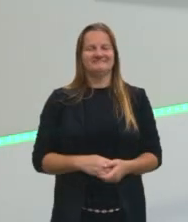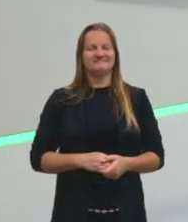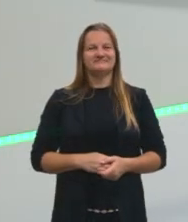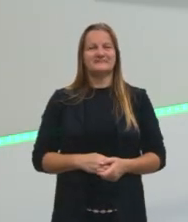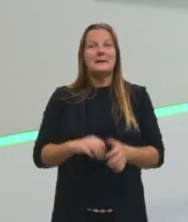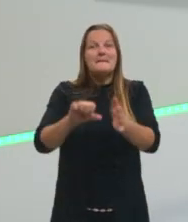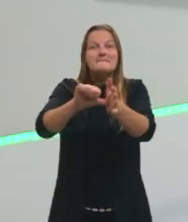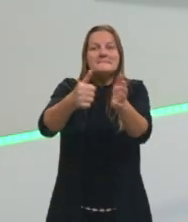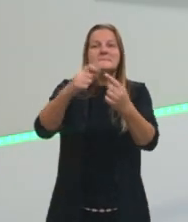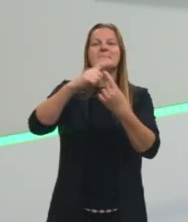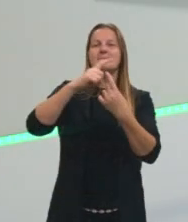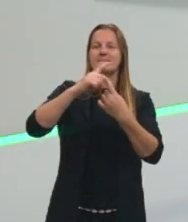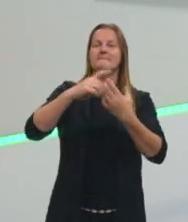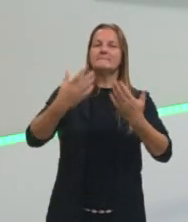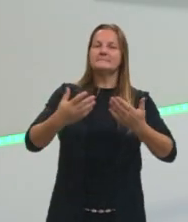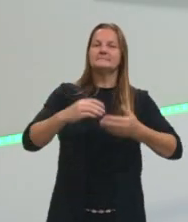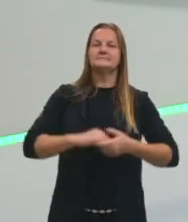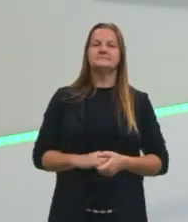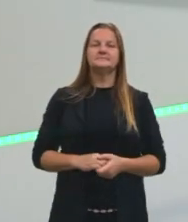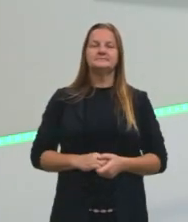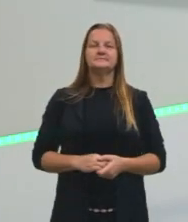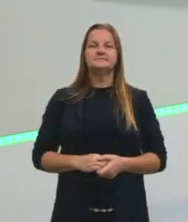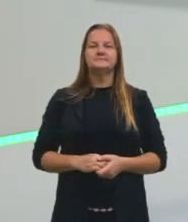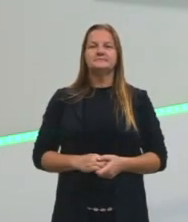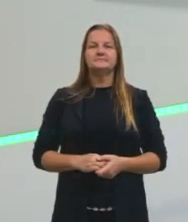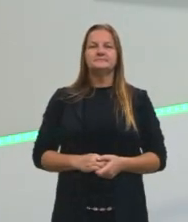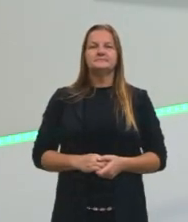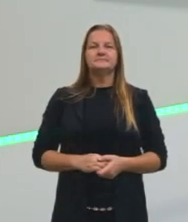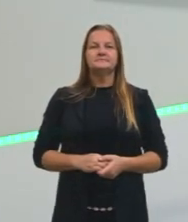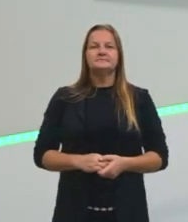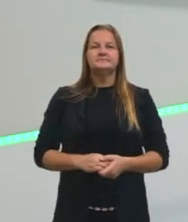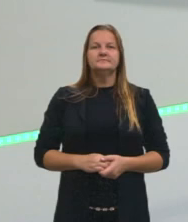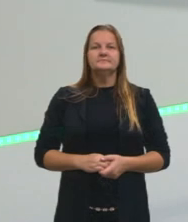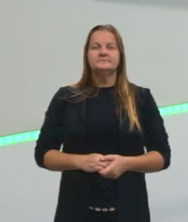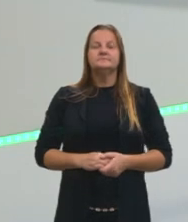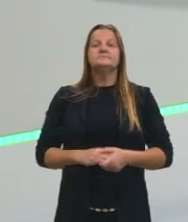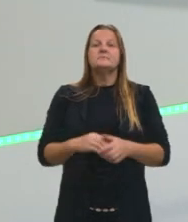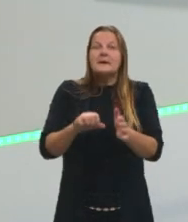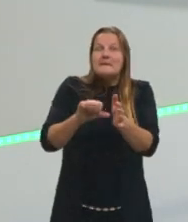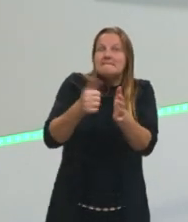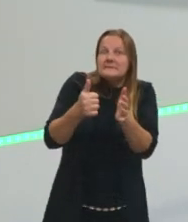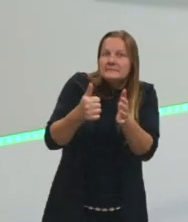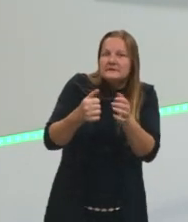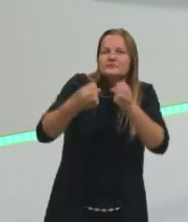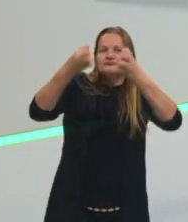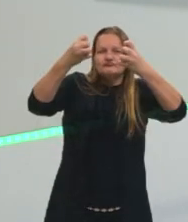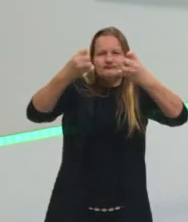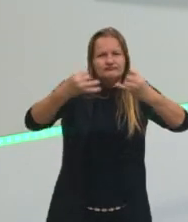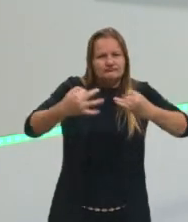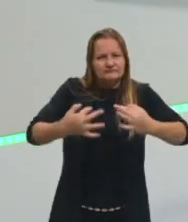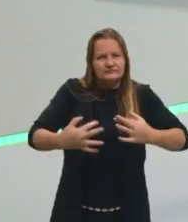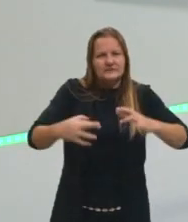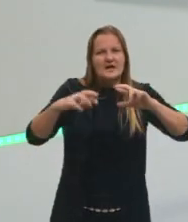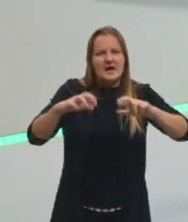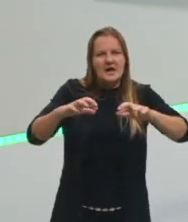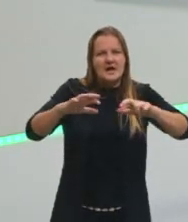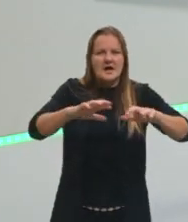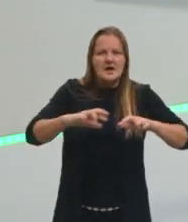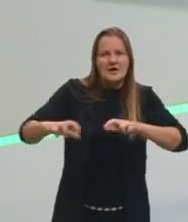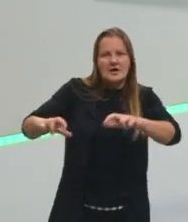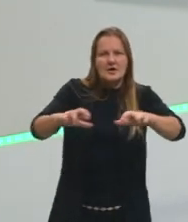de variação linguística que a gente vai ter tem relação, então, com a região a que essa variação pertence.